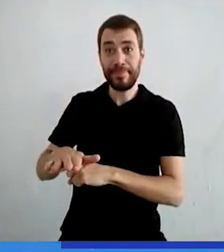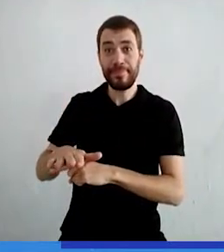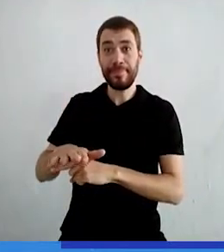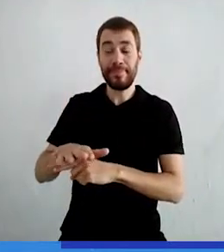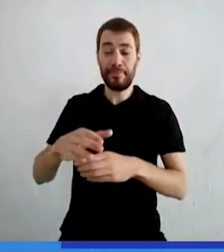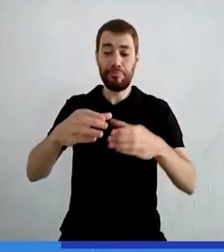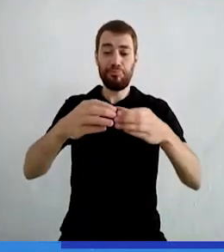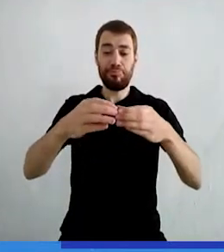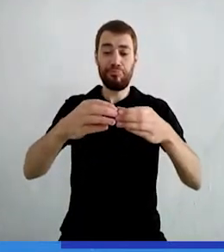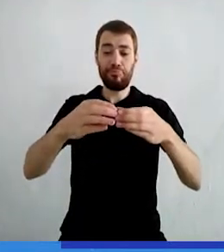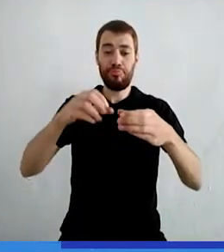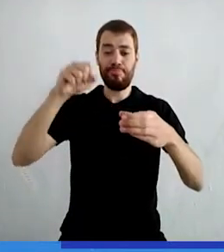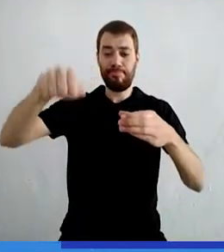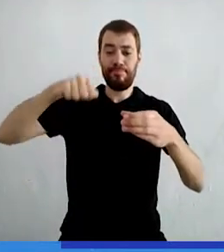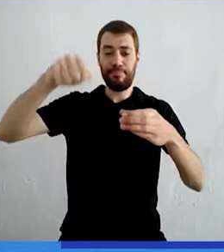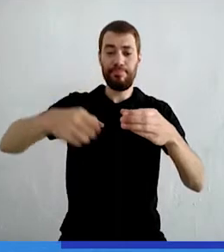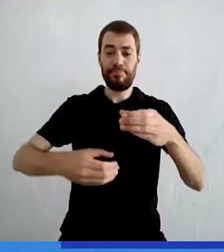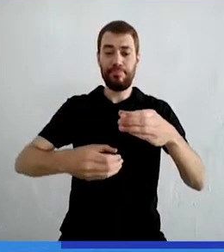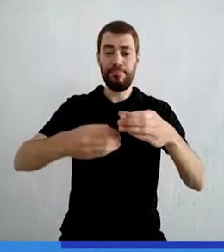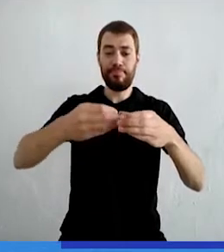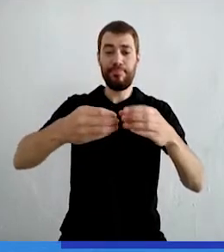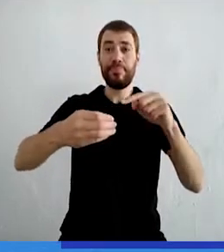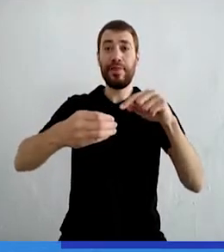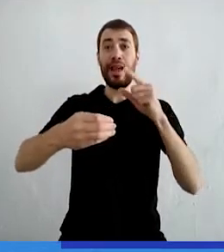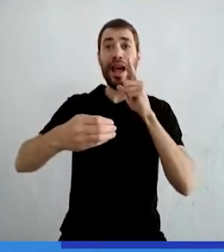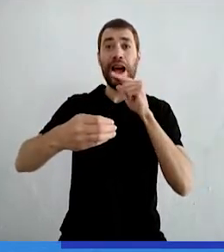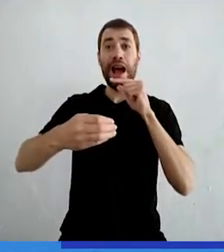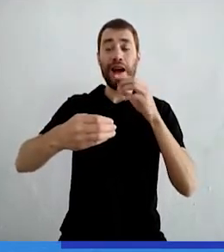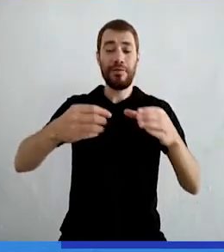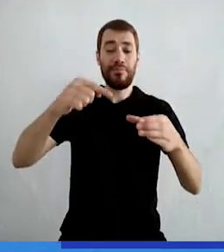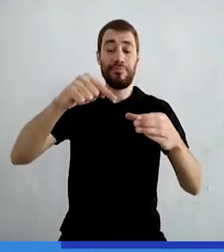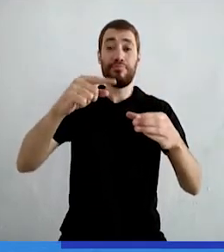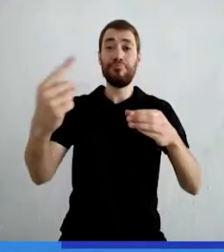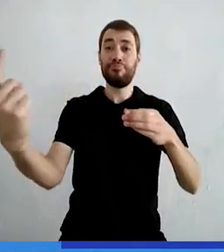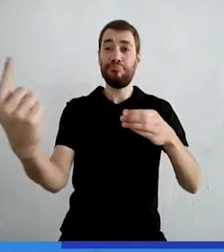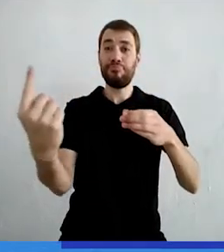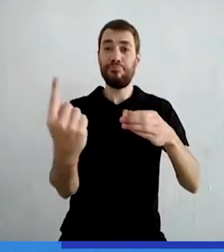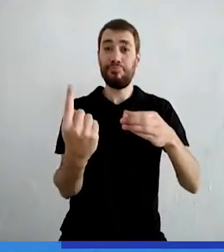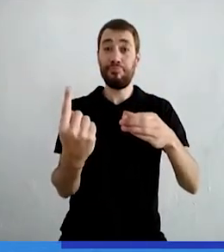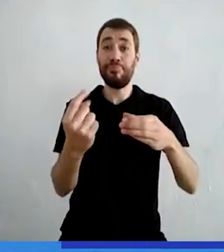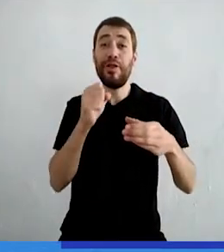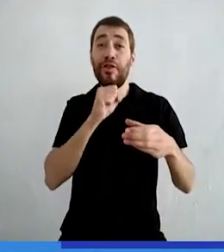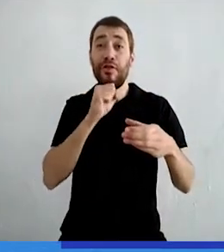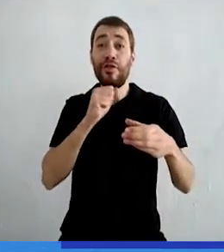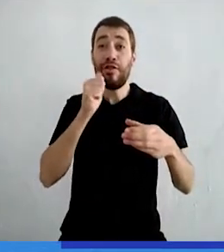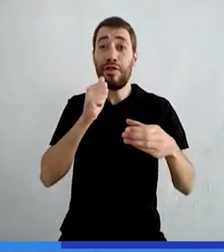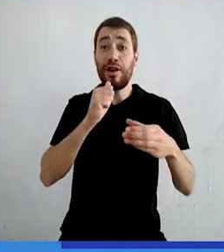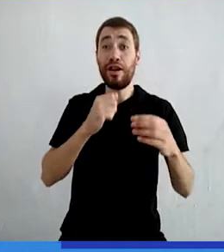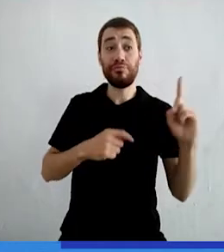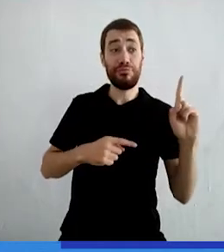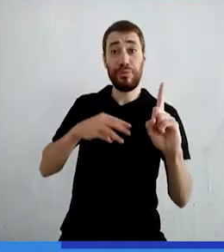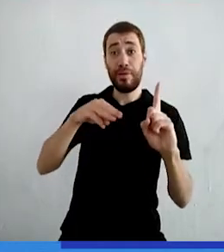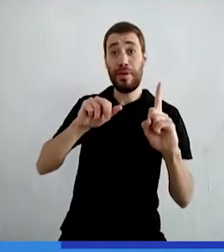água num poço Naquele poço sempre estava uma velhinha Maria